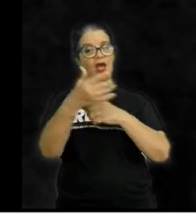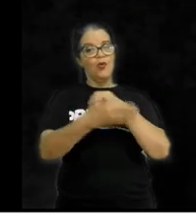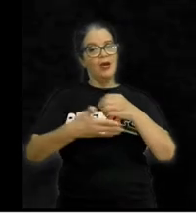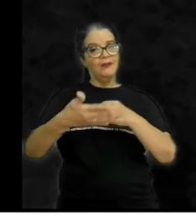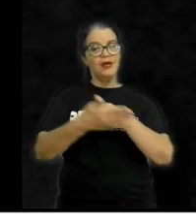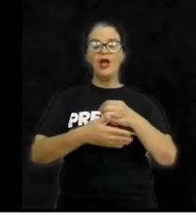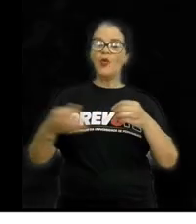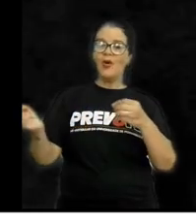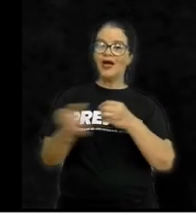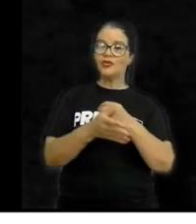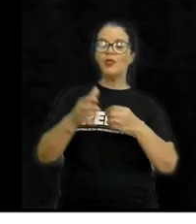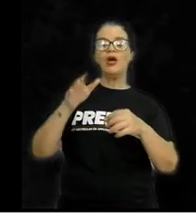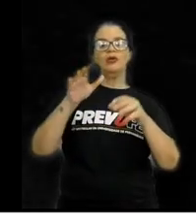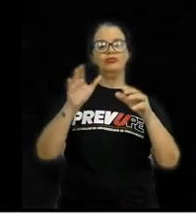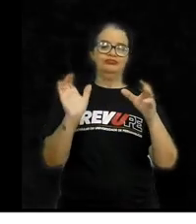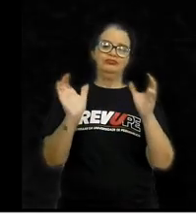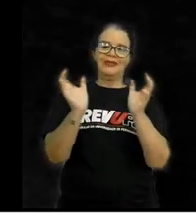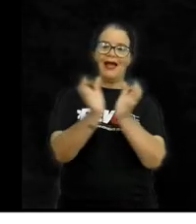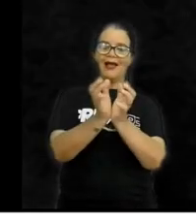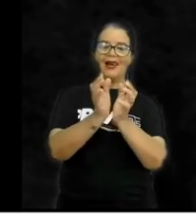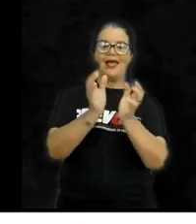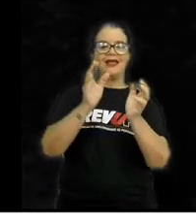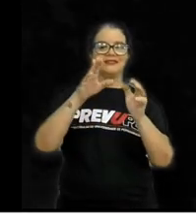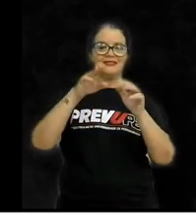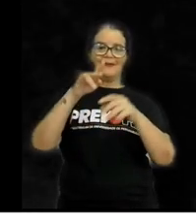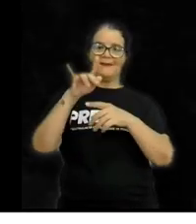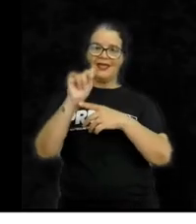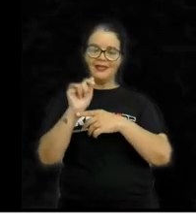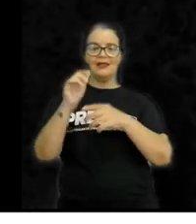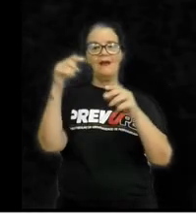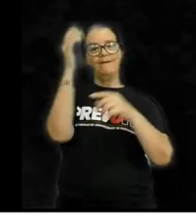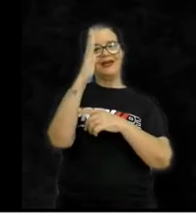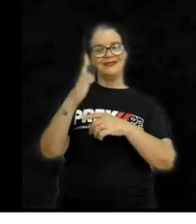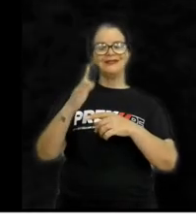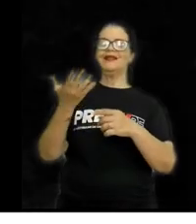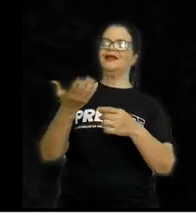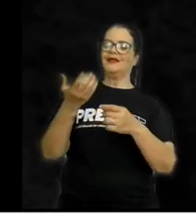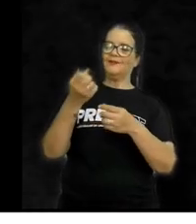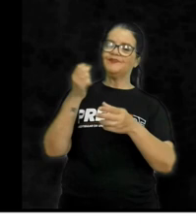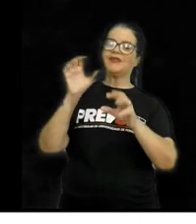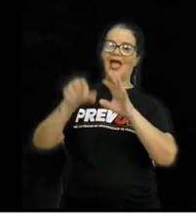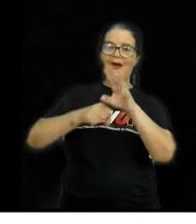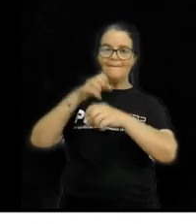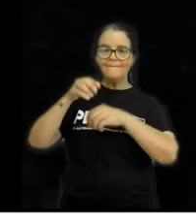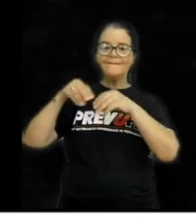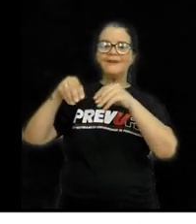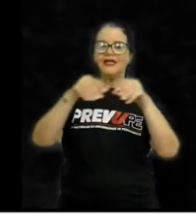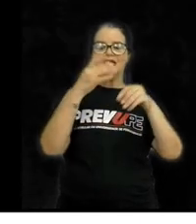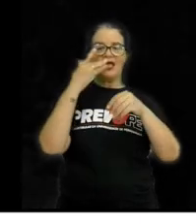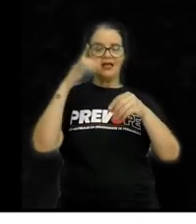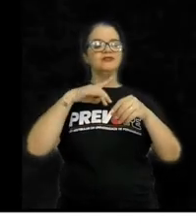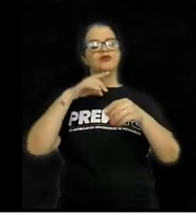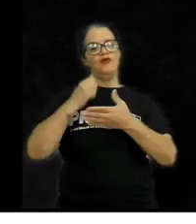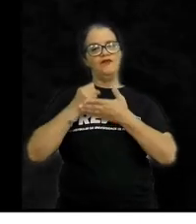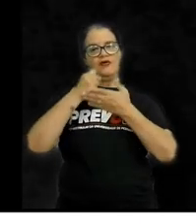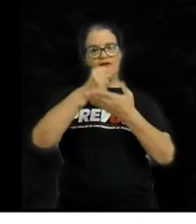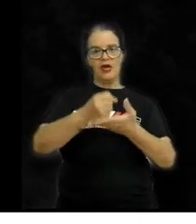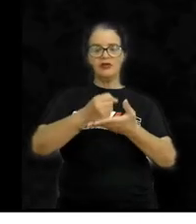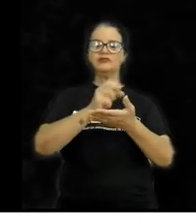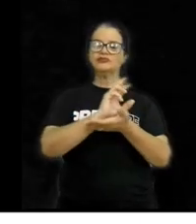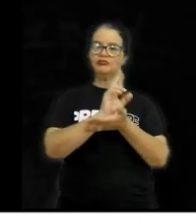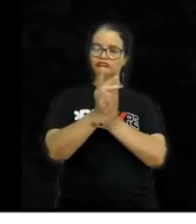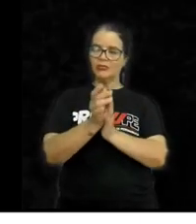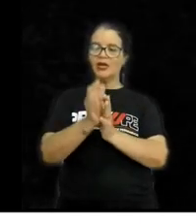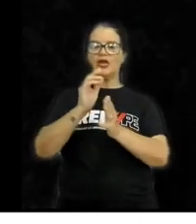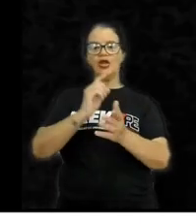atual classe média brasileira. A mineração favoreceu o surgimento de núcleos urbanos e o